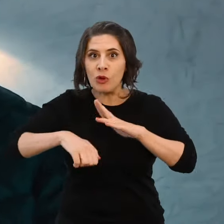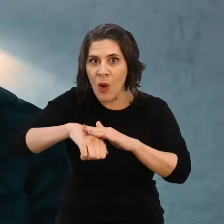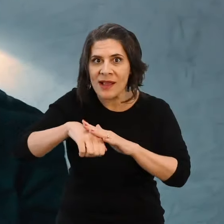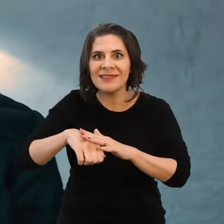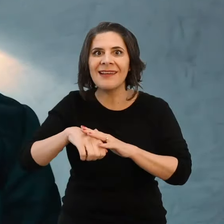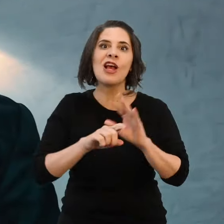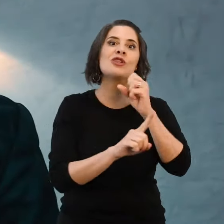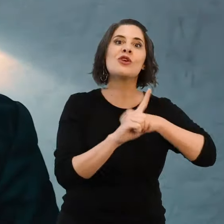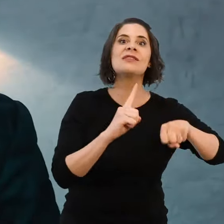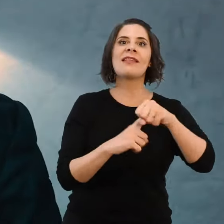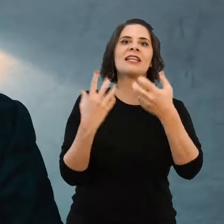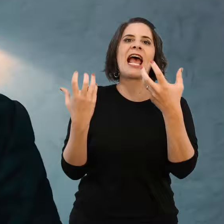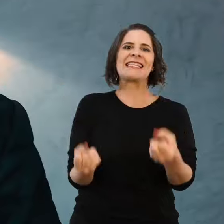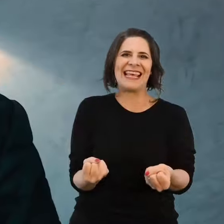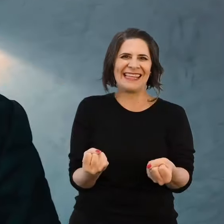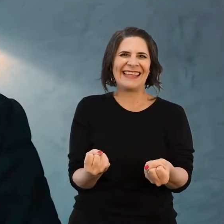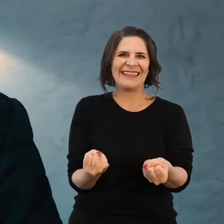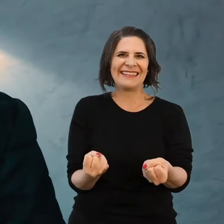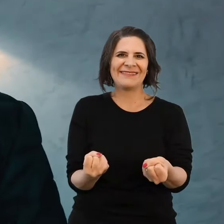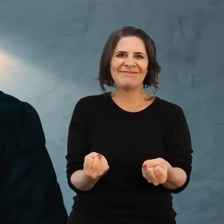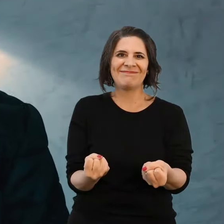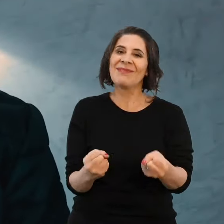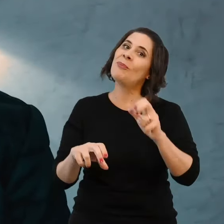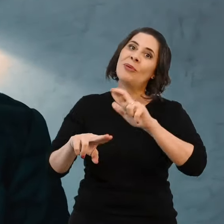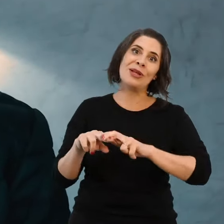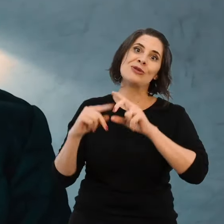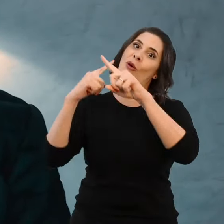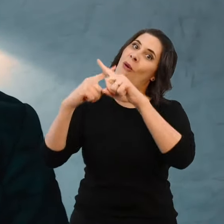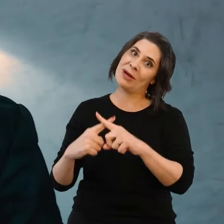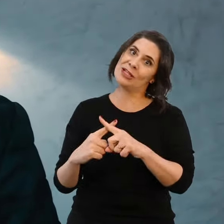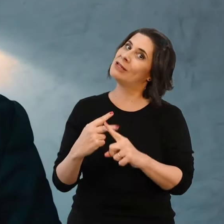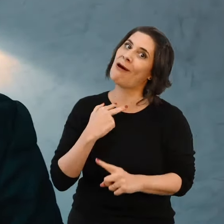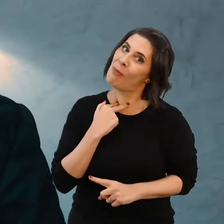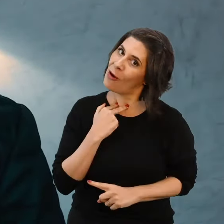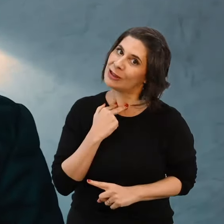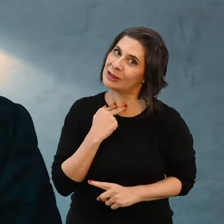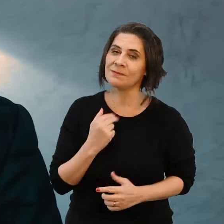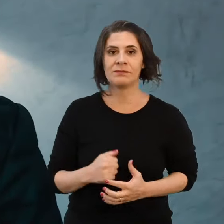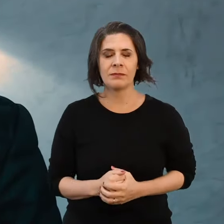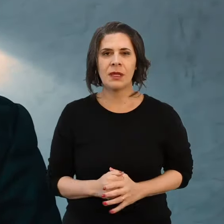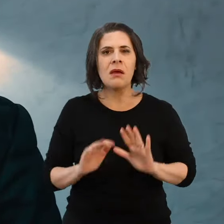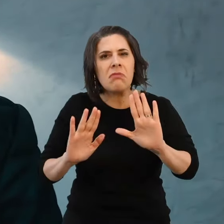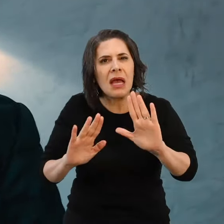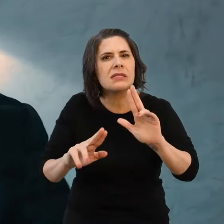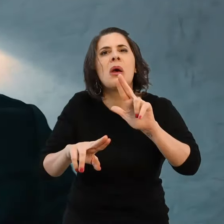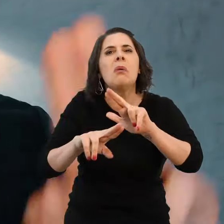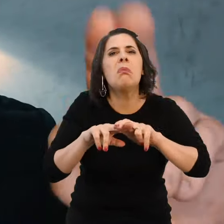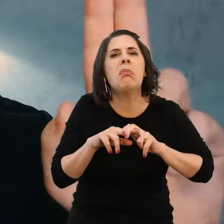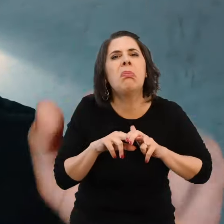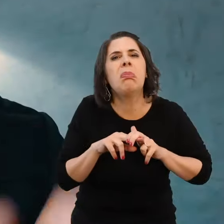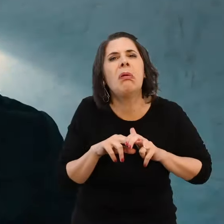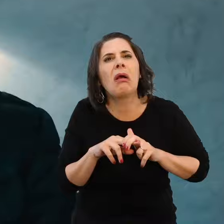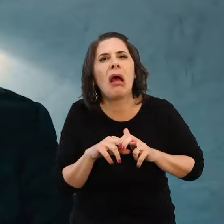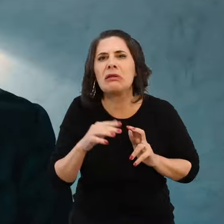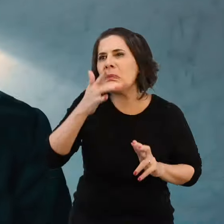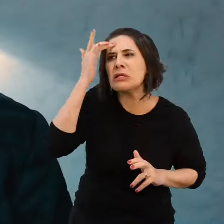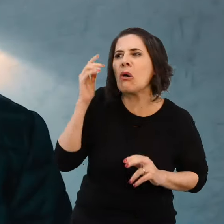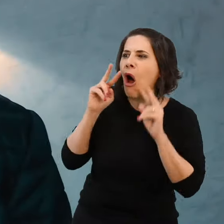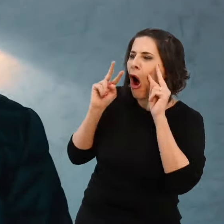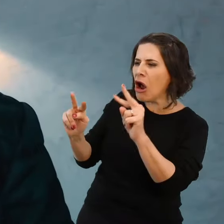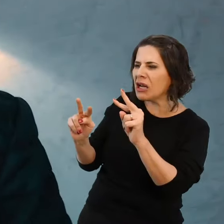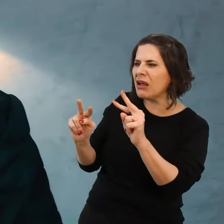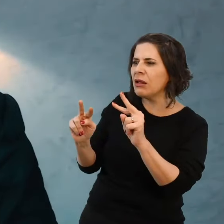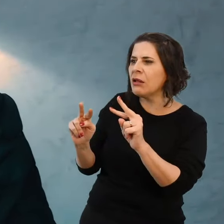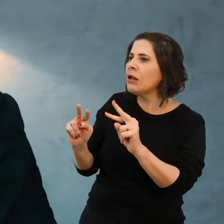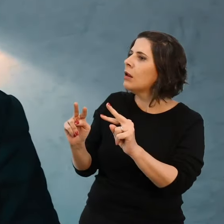impede um atleta de participar de uma prova. E por que o mundo interno é tratado com tanta dificuldade? Por que um estiramento